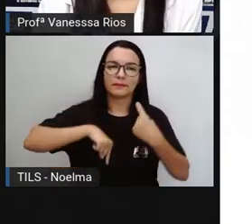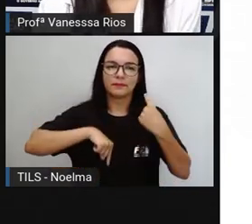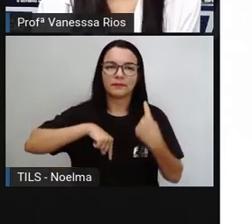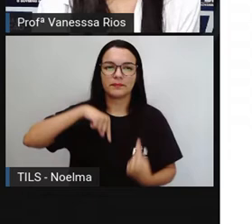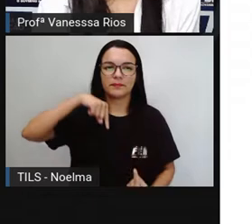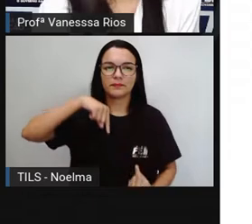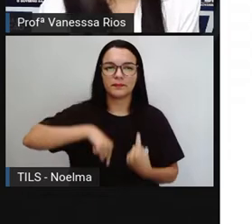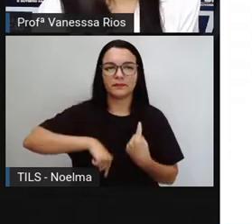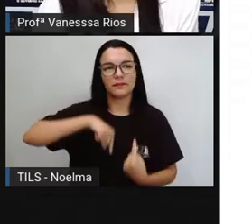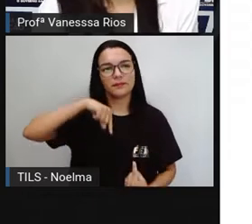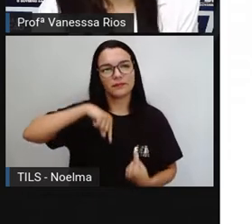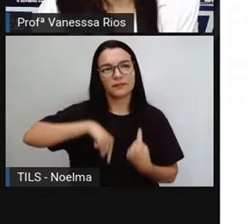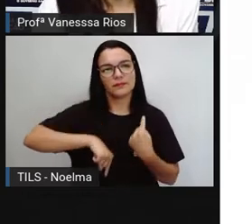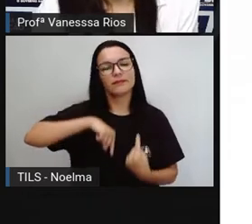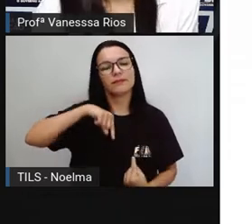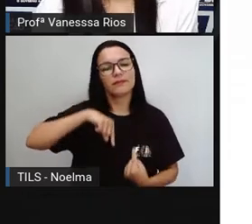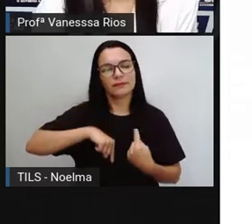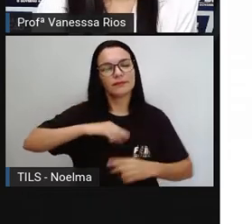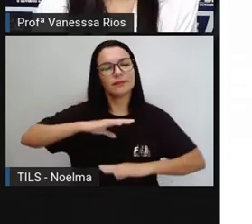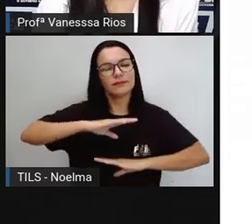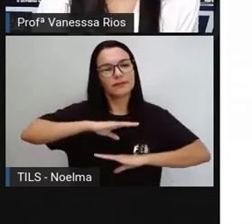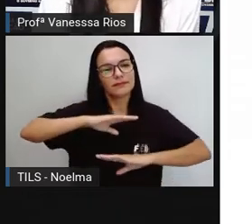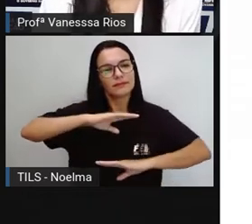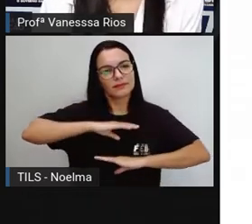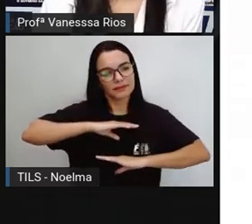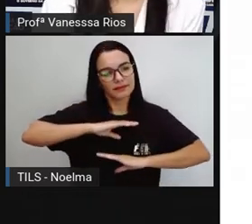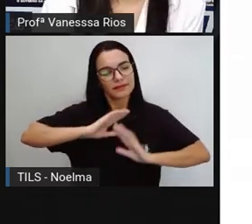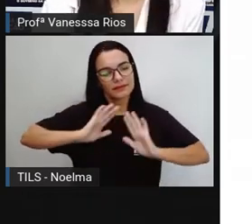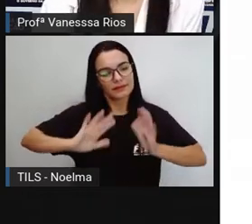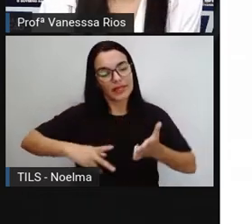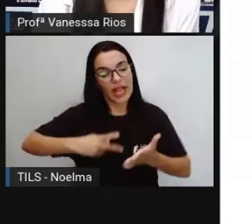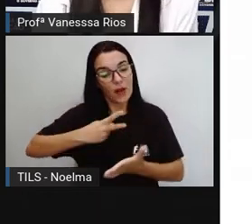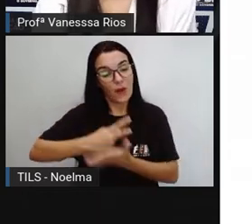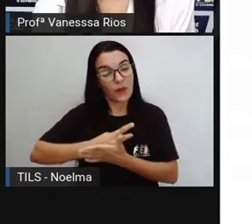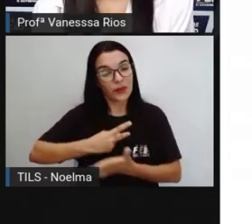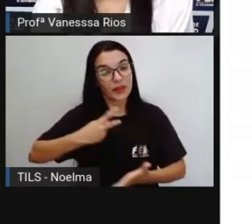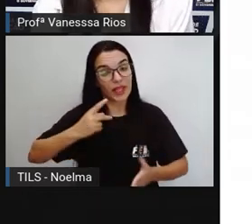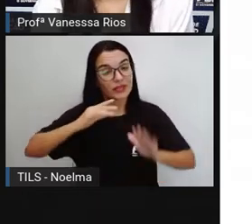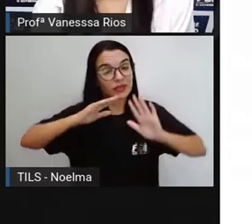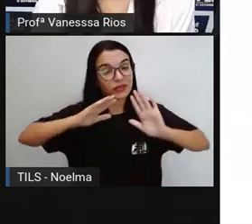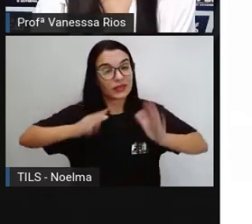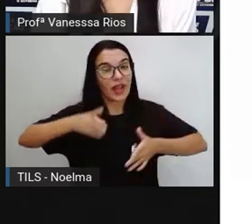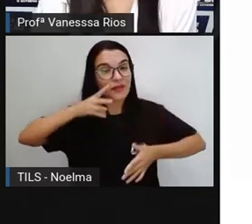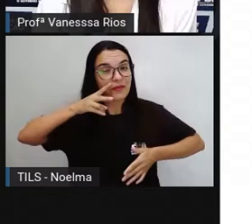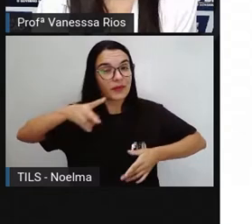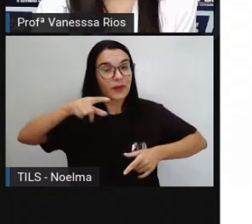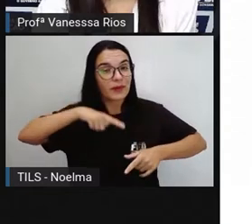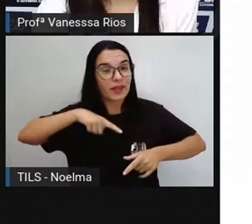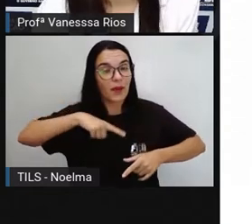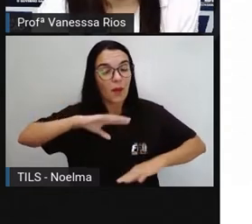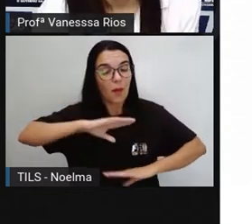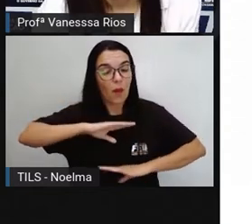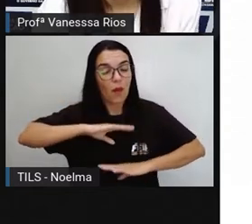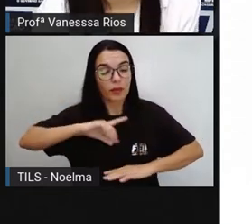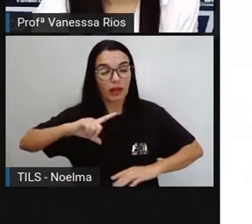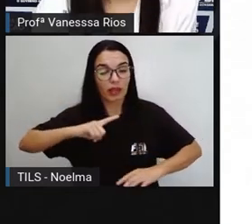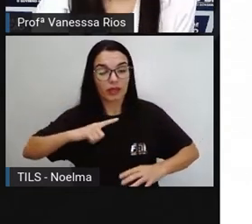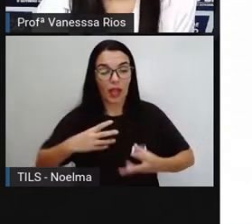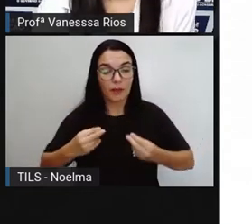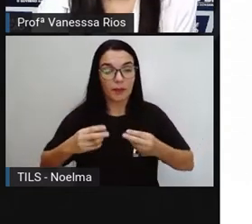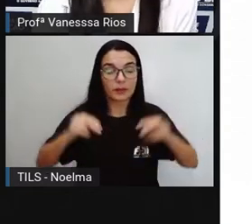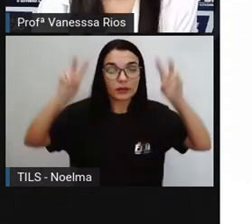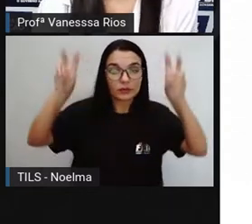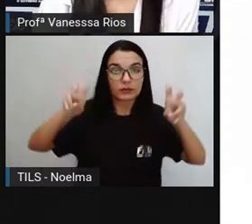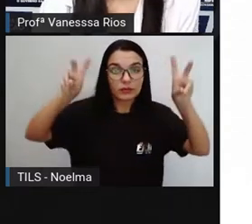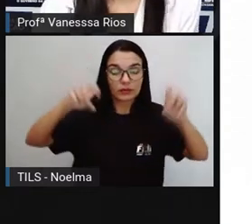aí no nosso corpo. A gente já vem observando que o nosso corpo é formado por sistemas, não é?